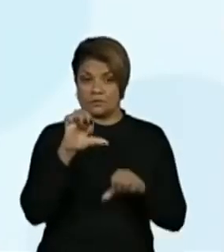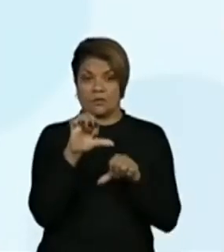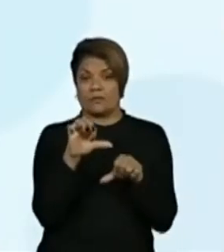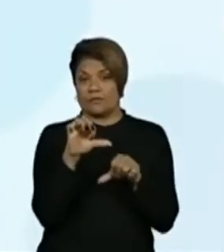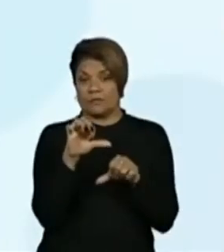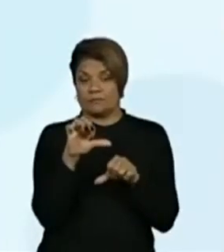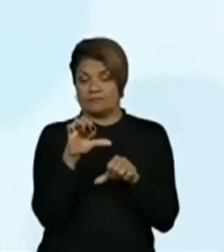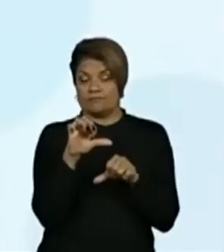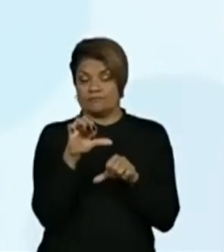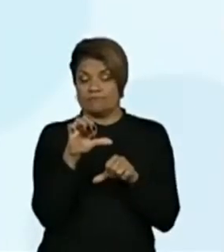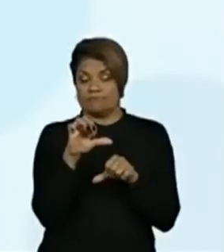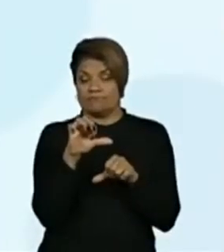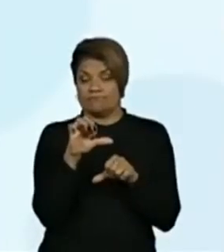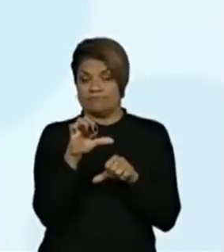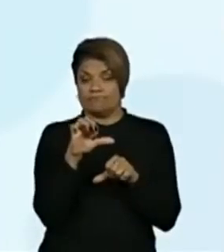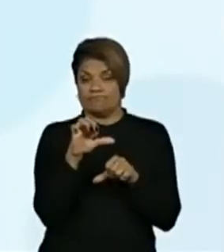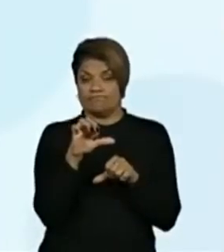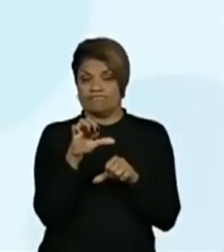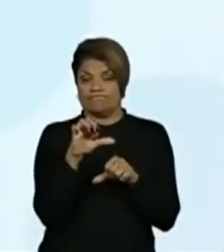E então?